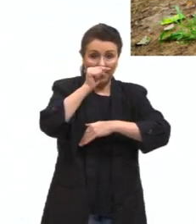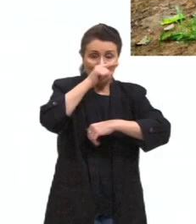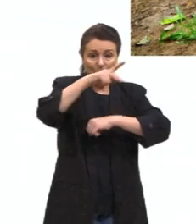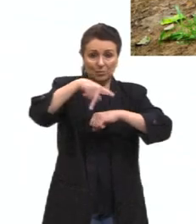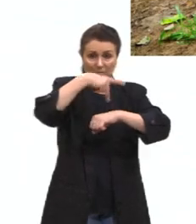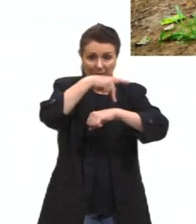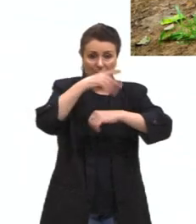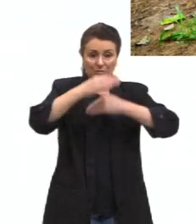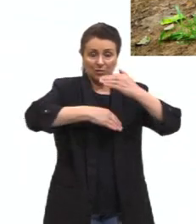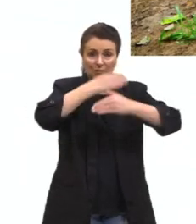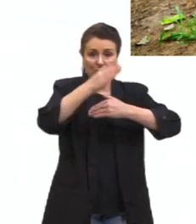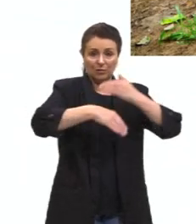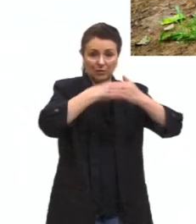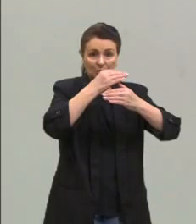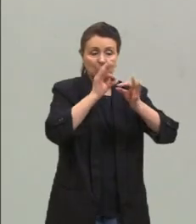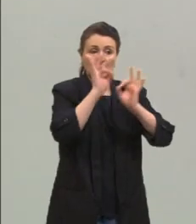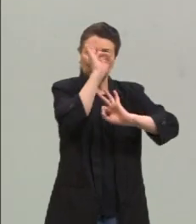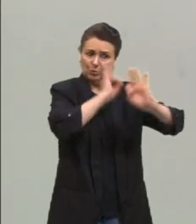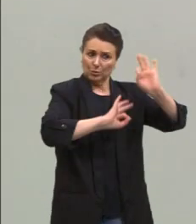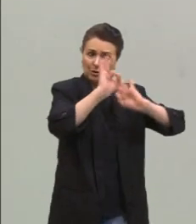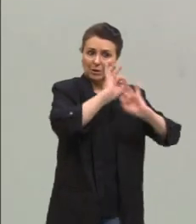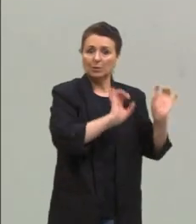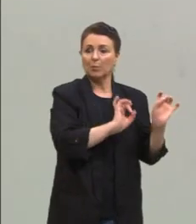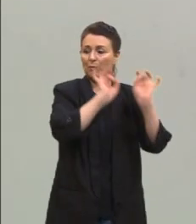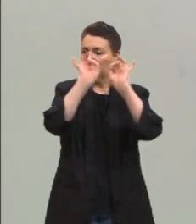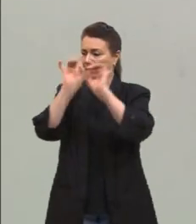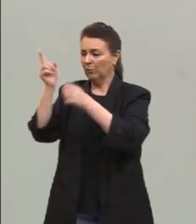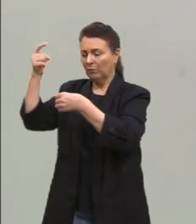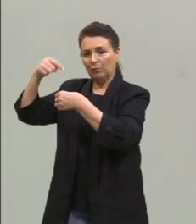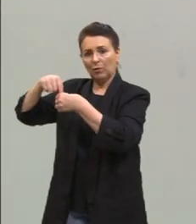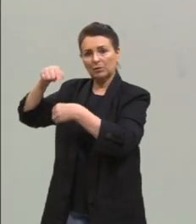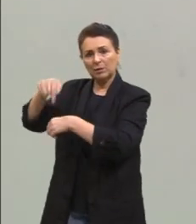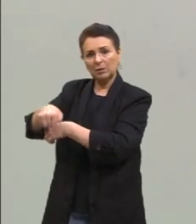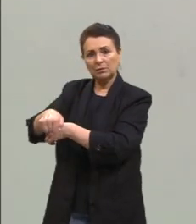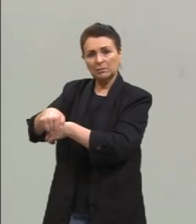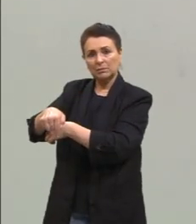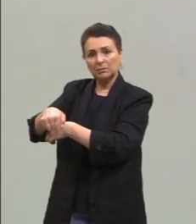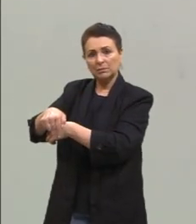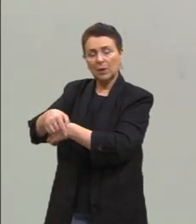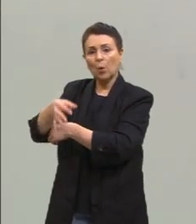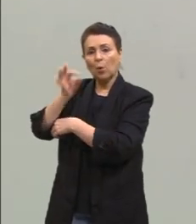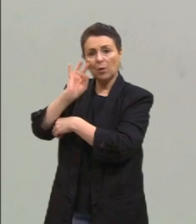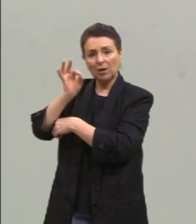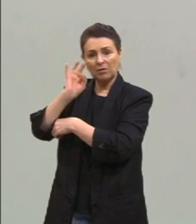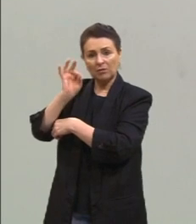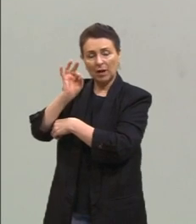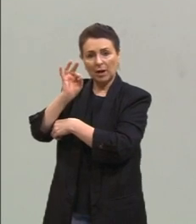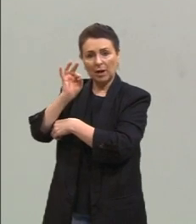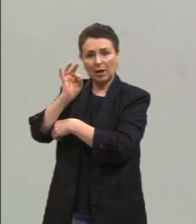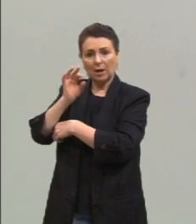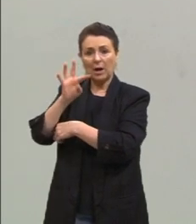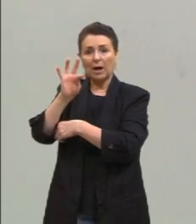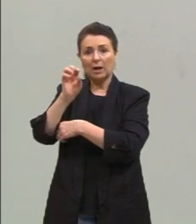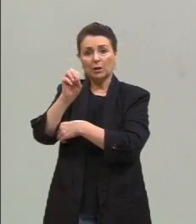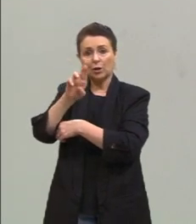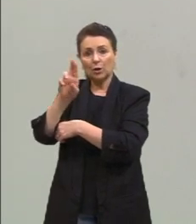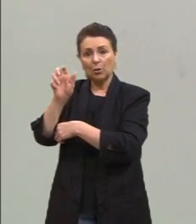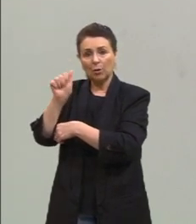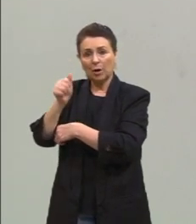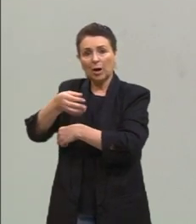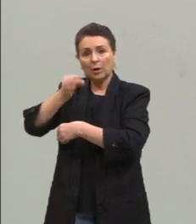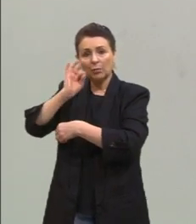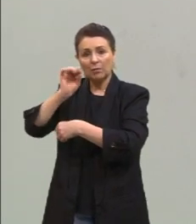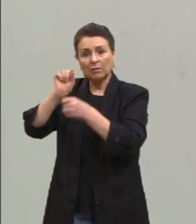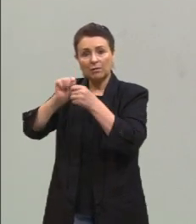vender esse produto industrializado muito mais caro. O café, por exemplo. Grande parte da torra do café brasileiro é